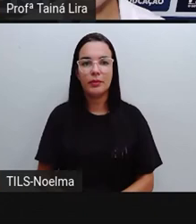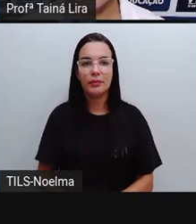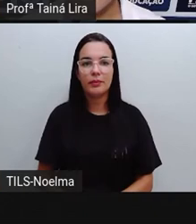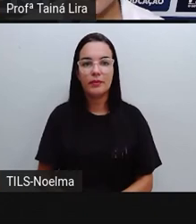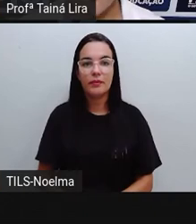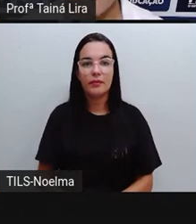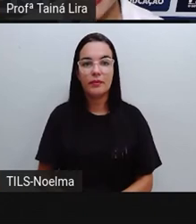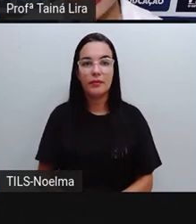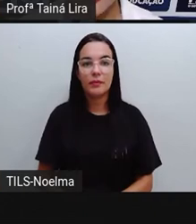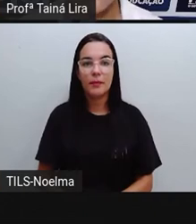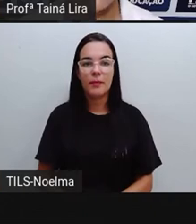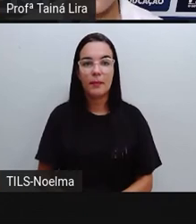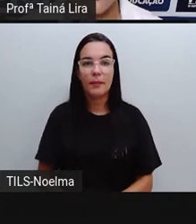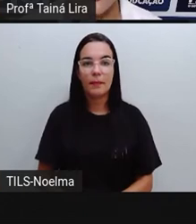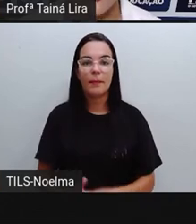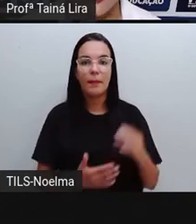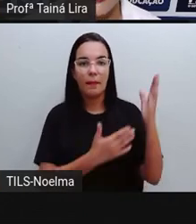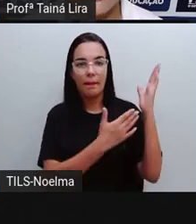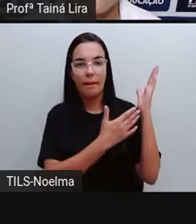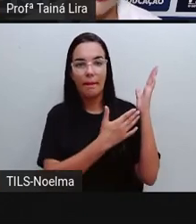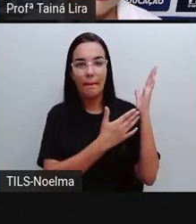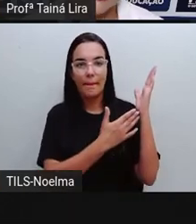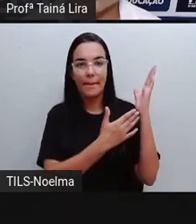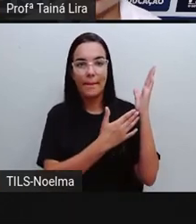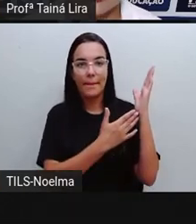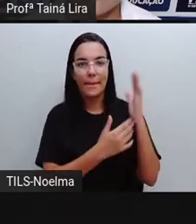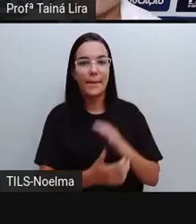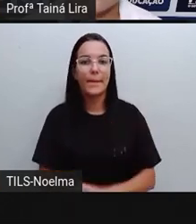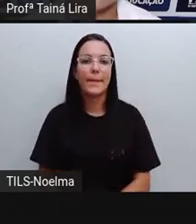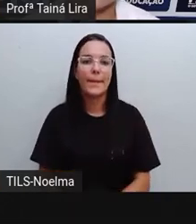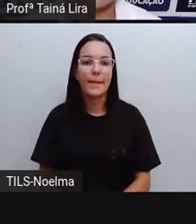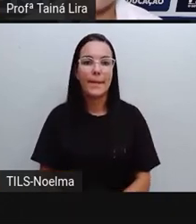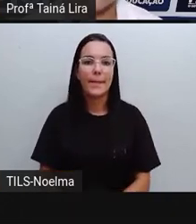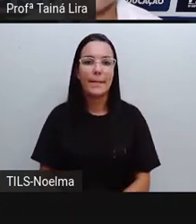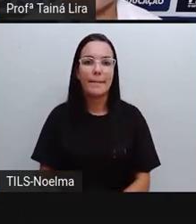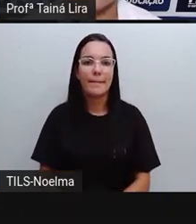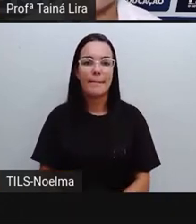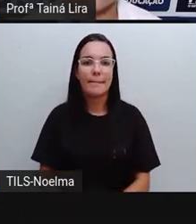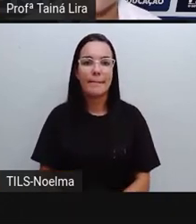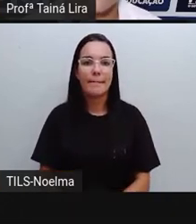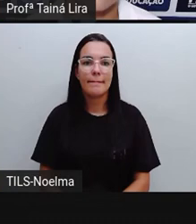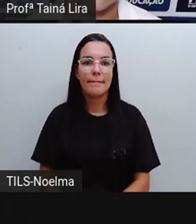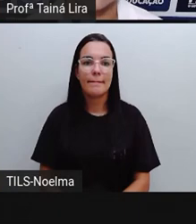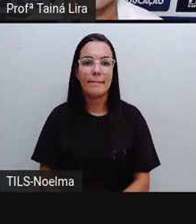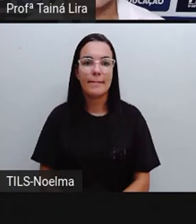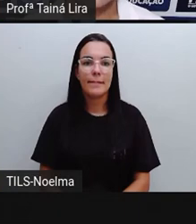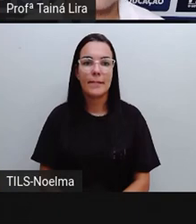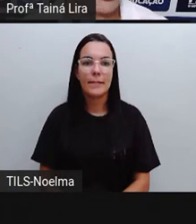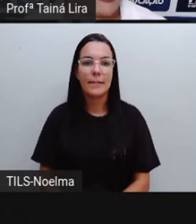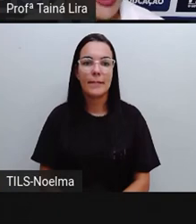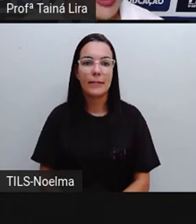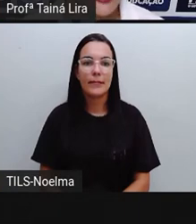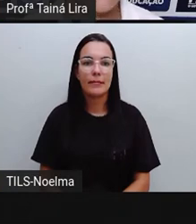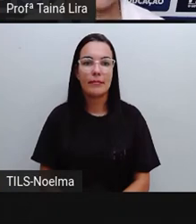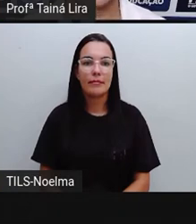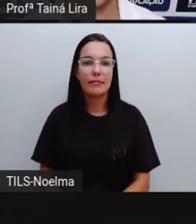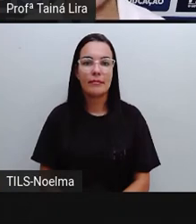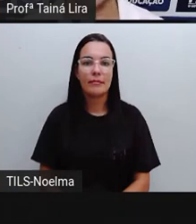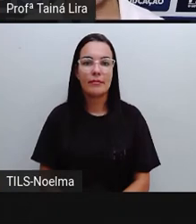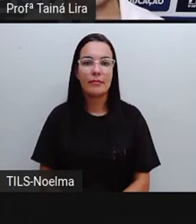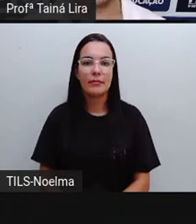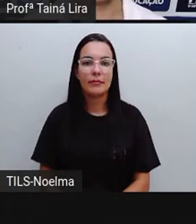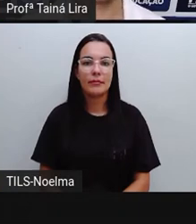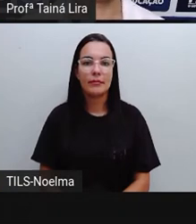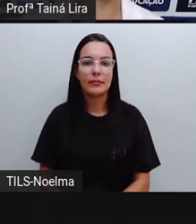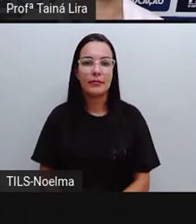Francisco Pinto dos Santos, né? Francisco José, ele é conhecido como Chico Pinto, tá?